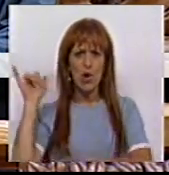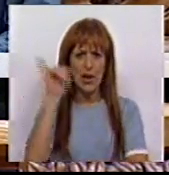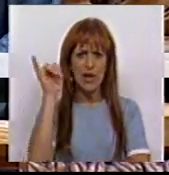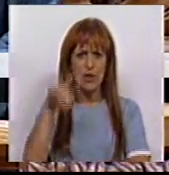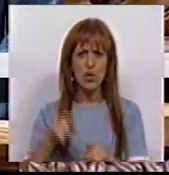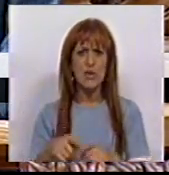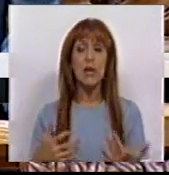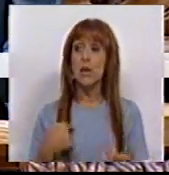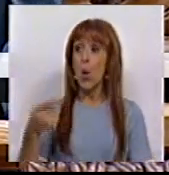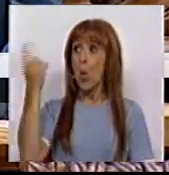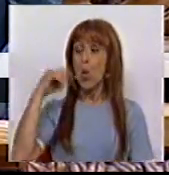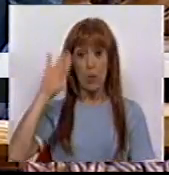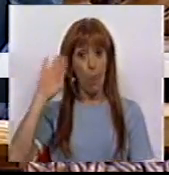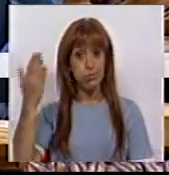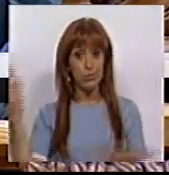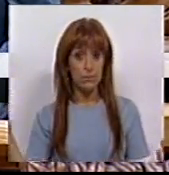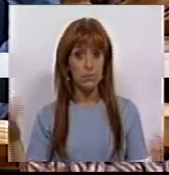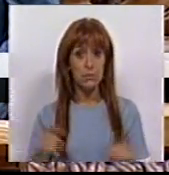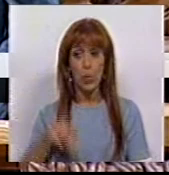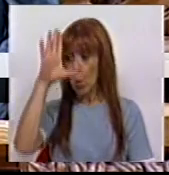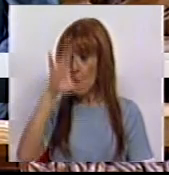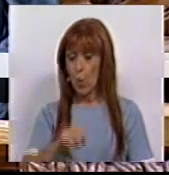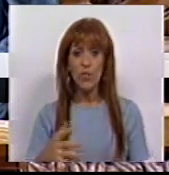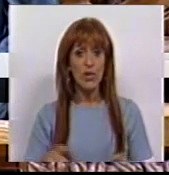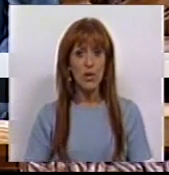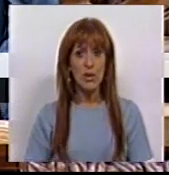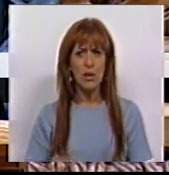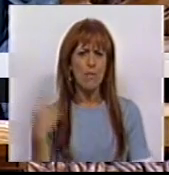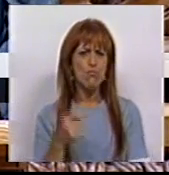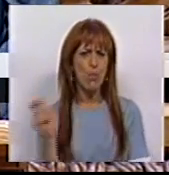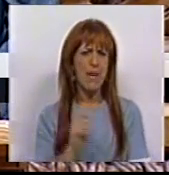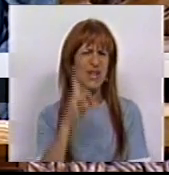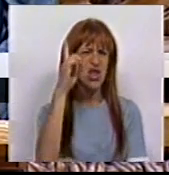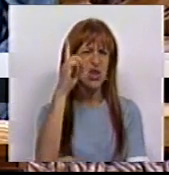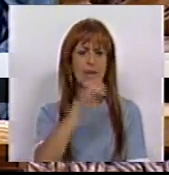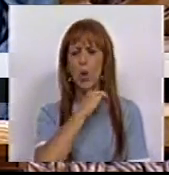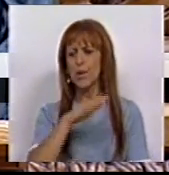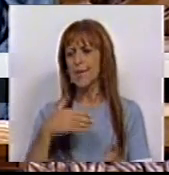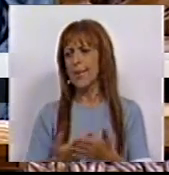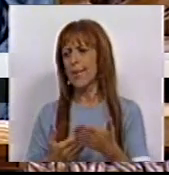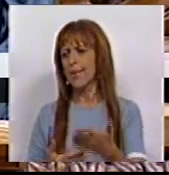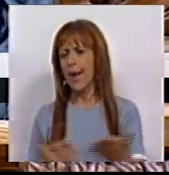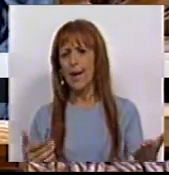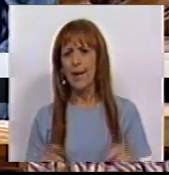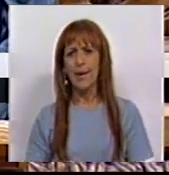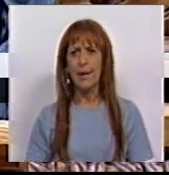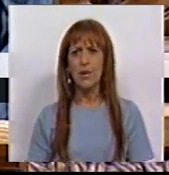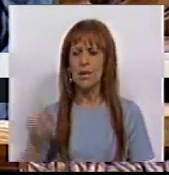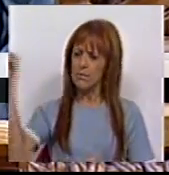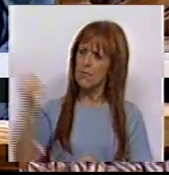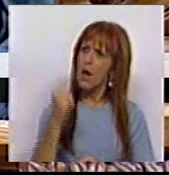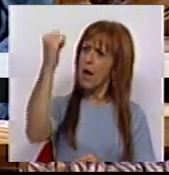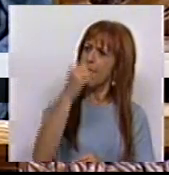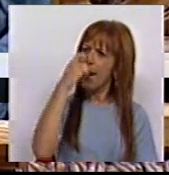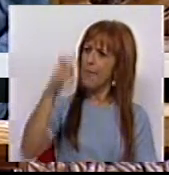aéreo. E ficámos ontem a saber que o Governo demorou seis meses a autorizar o recrutamento